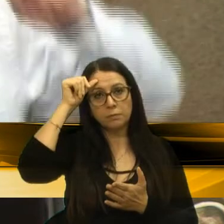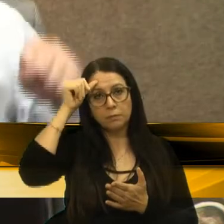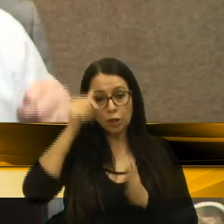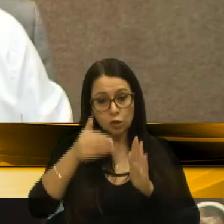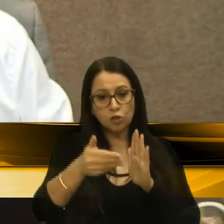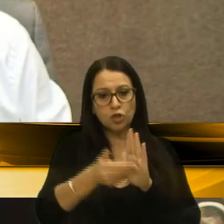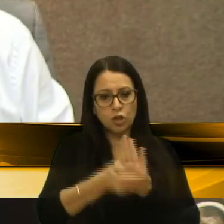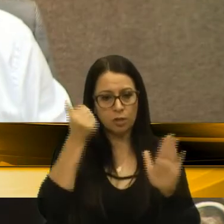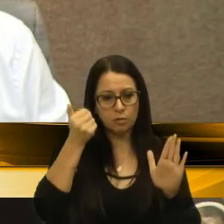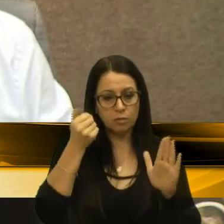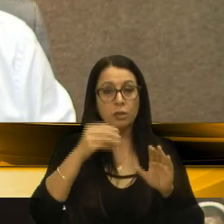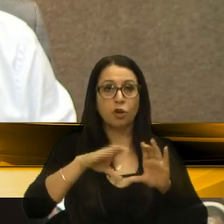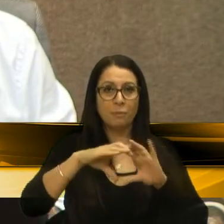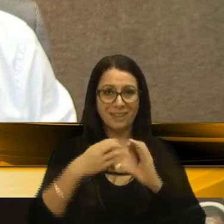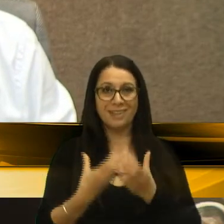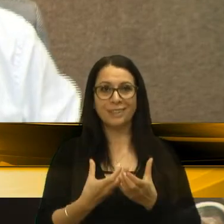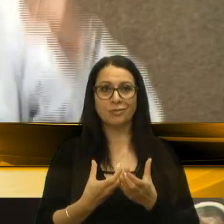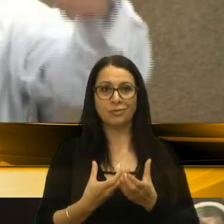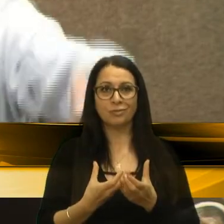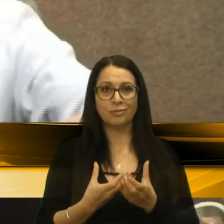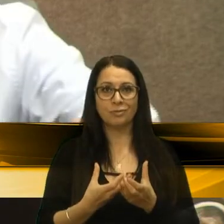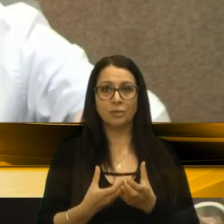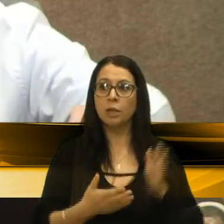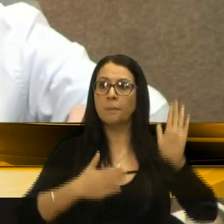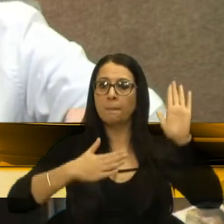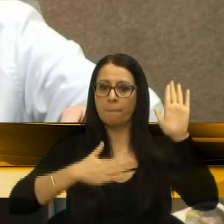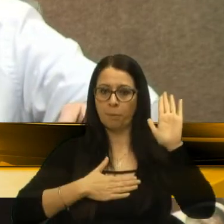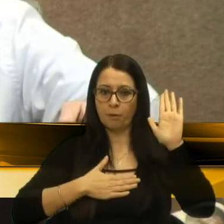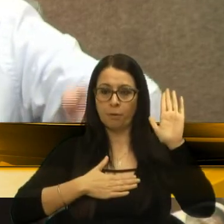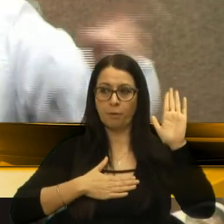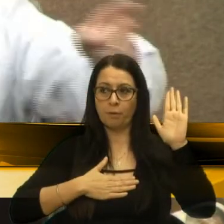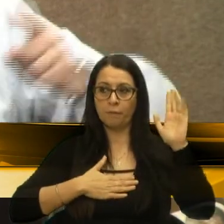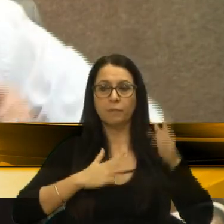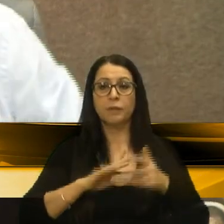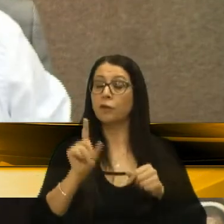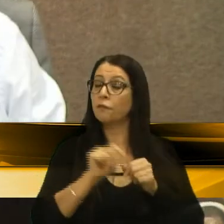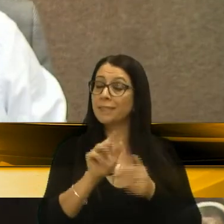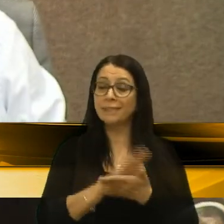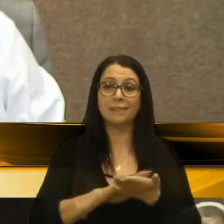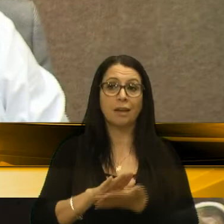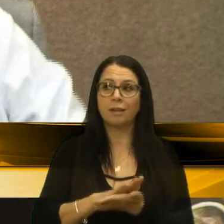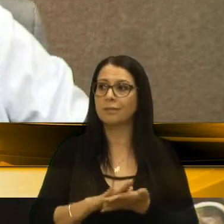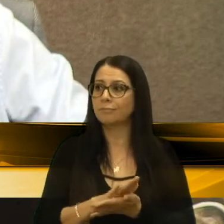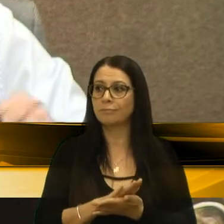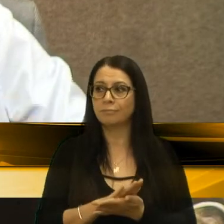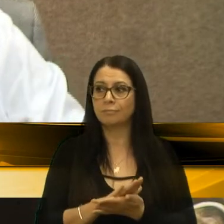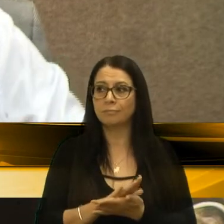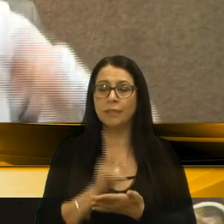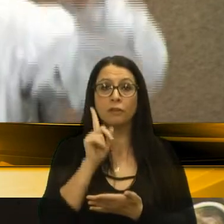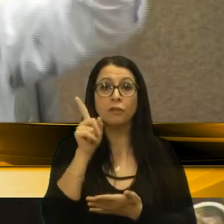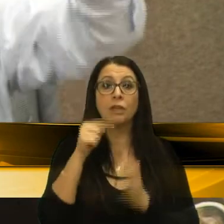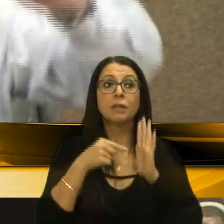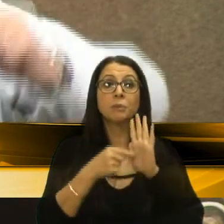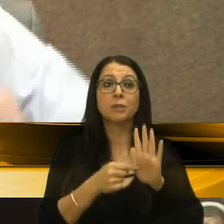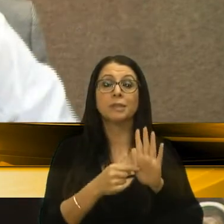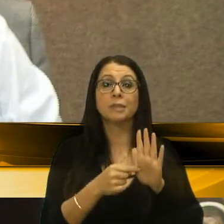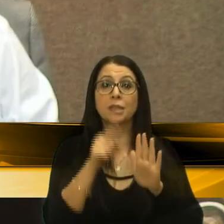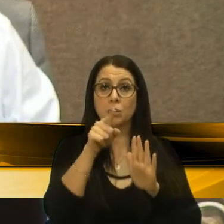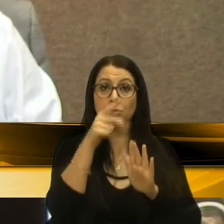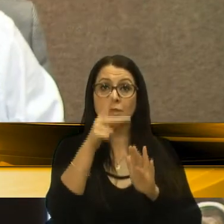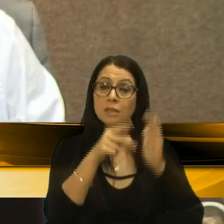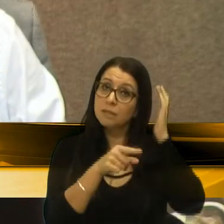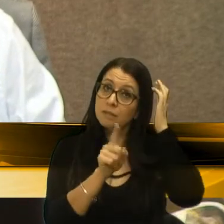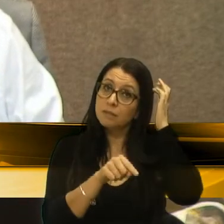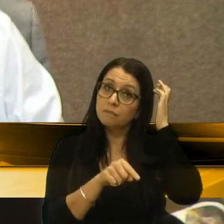tirou da comunidade, prometeu e não fez nada e vir aqui mostrar. E um desses é